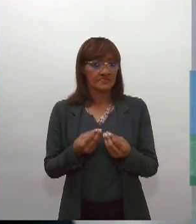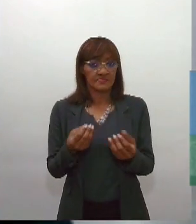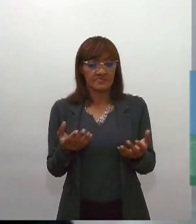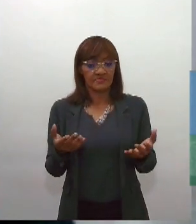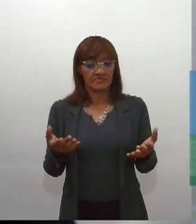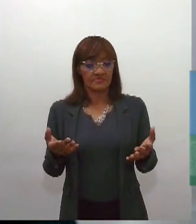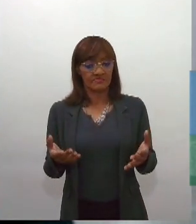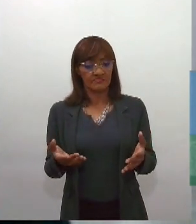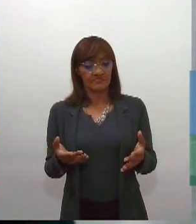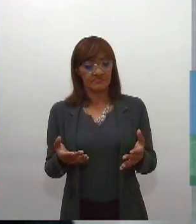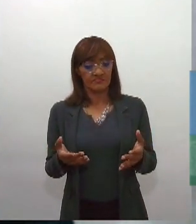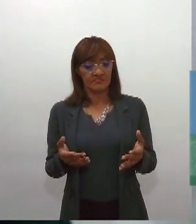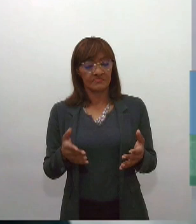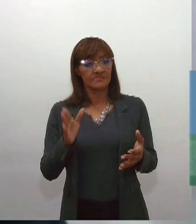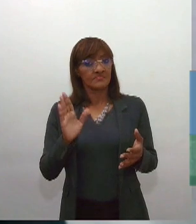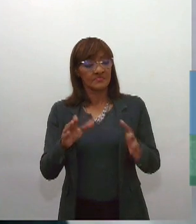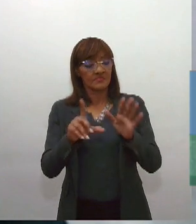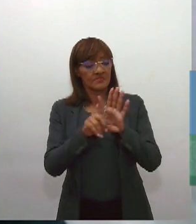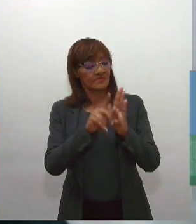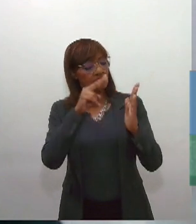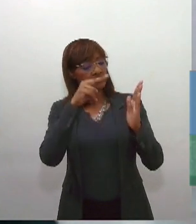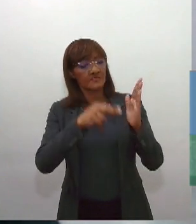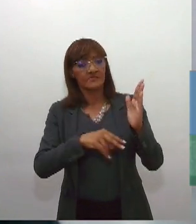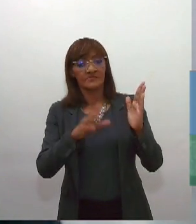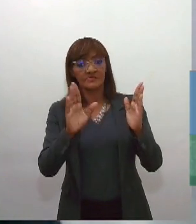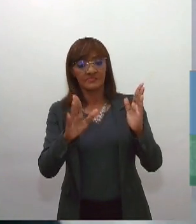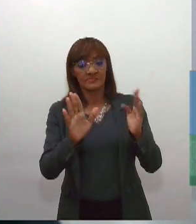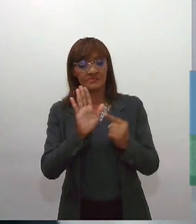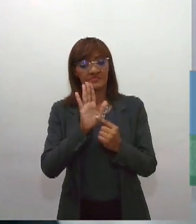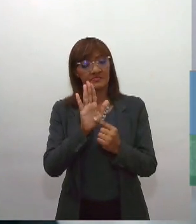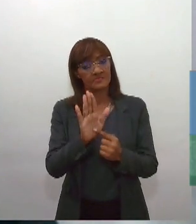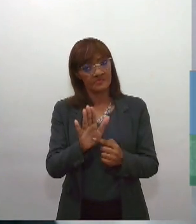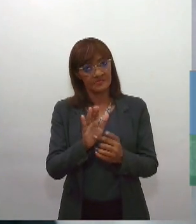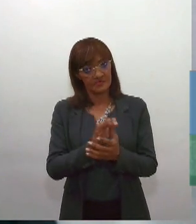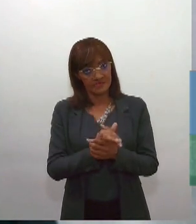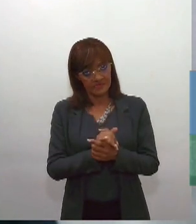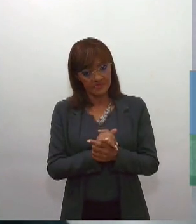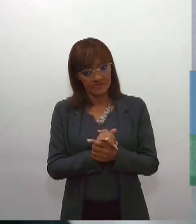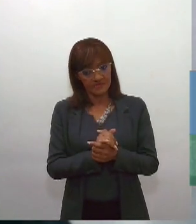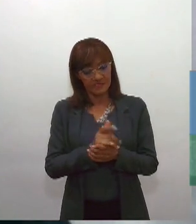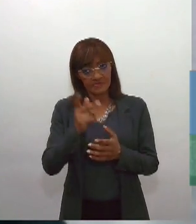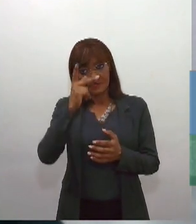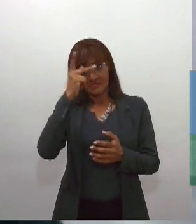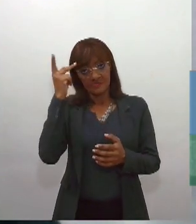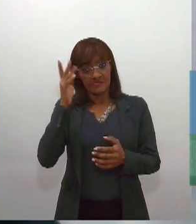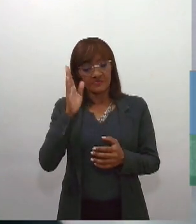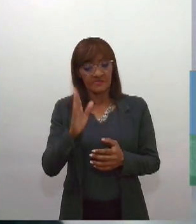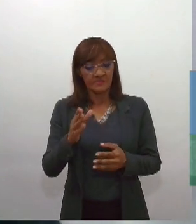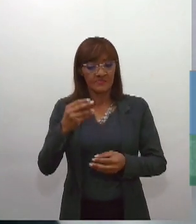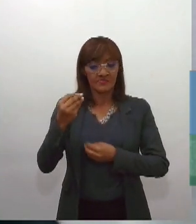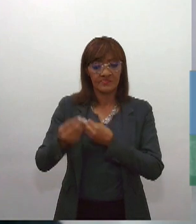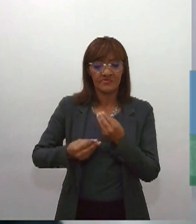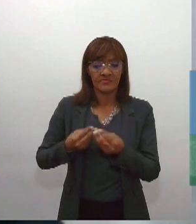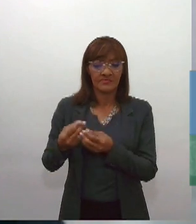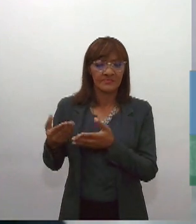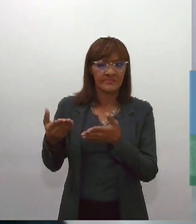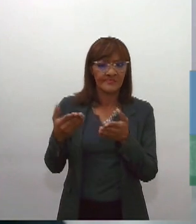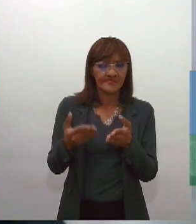legislação, ela própria já estabelece que mesmo quando houver decisão monocrática, em ação direta, por exemplo, ela tem que ser feita de maneira colegiada.